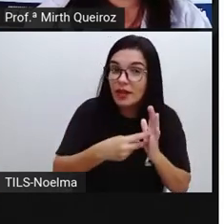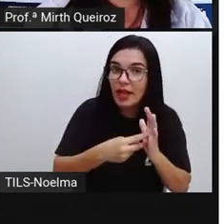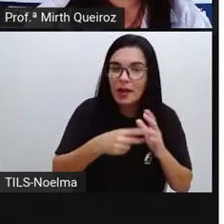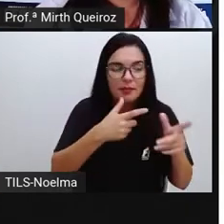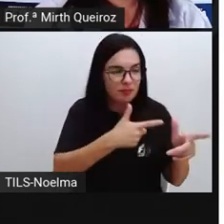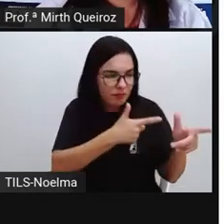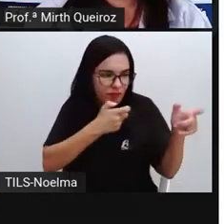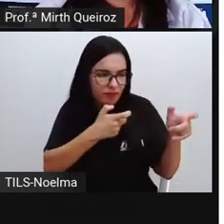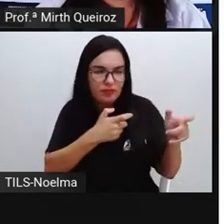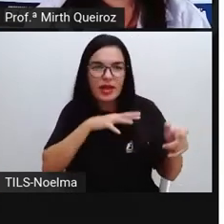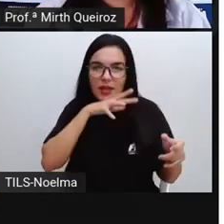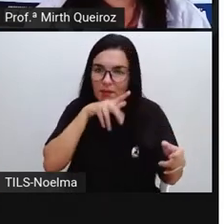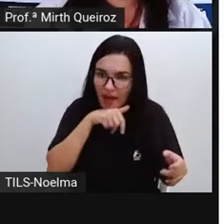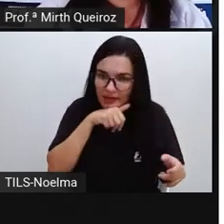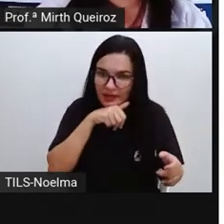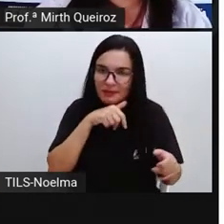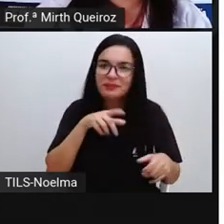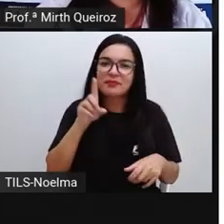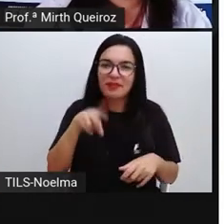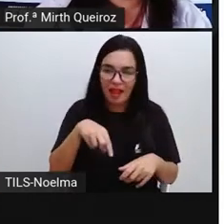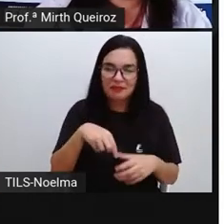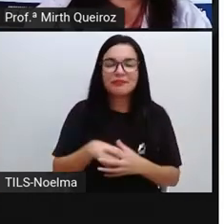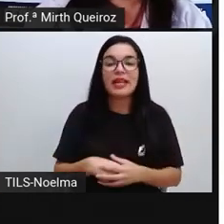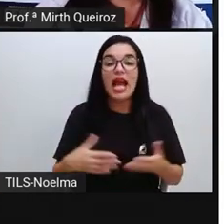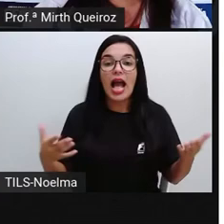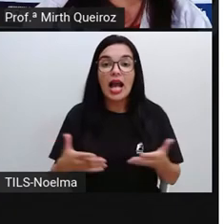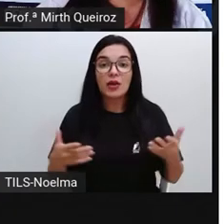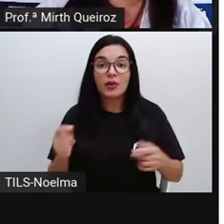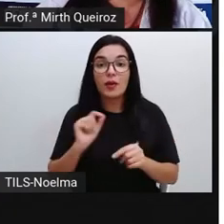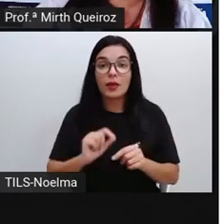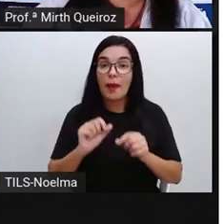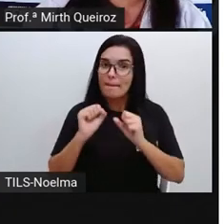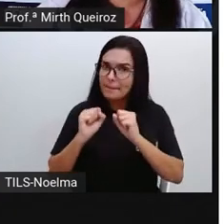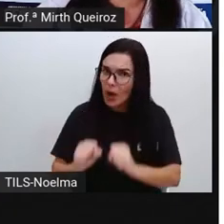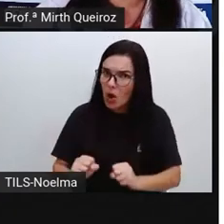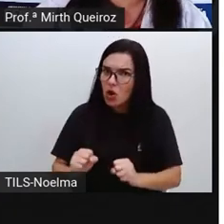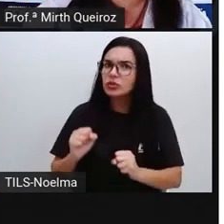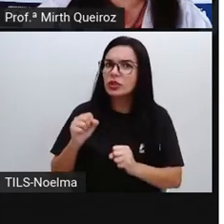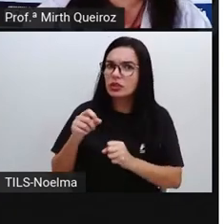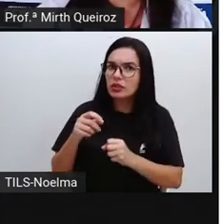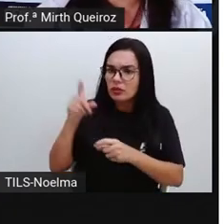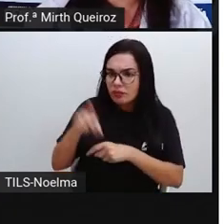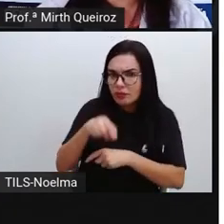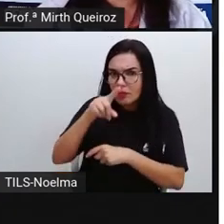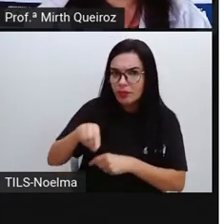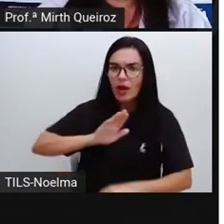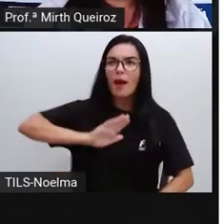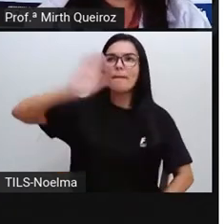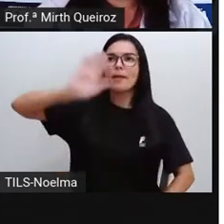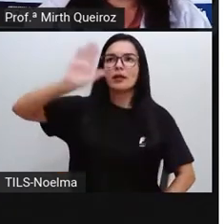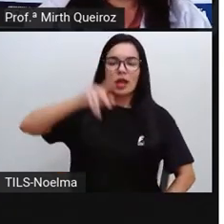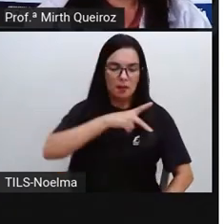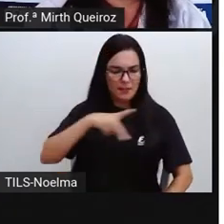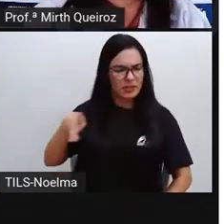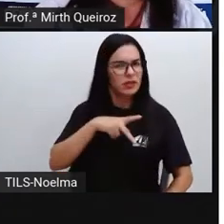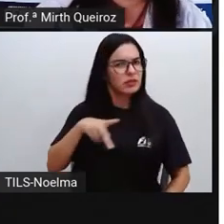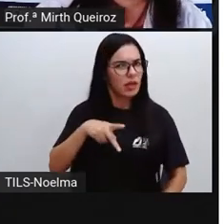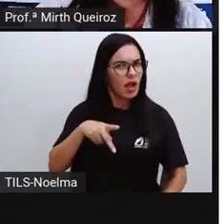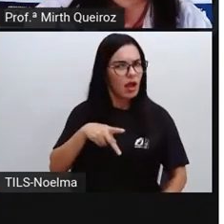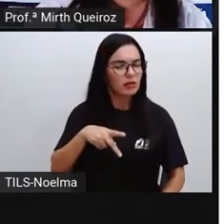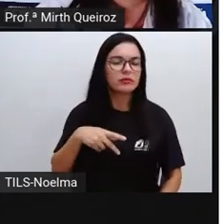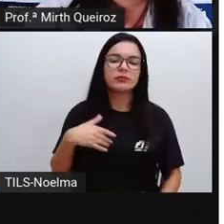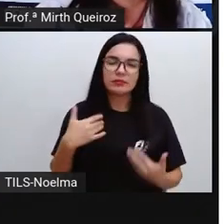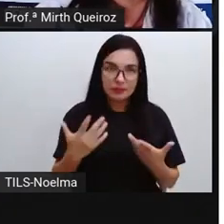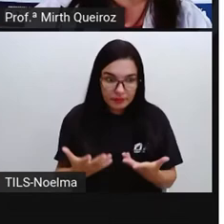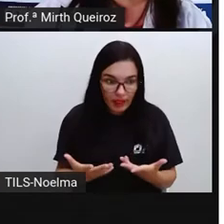significa perseguir, capturar, é com C cedilha. É possível caçar um mandato presidencial? Olha a